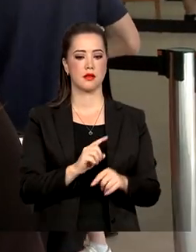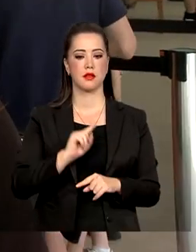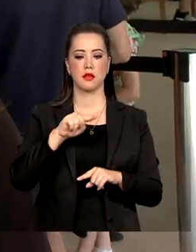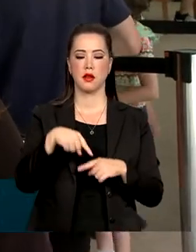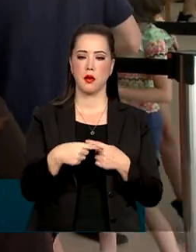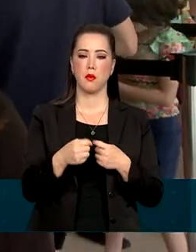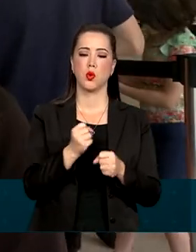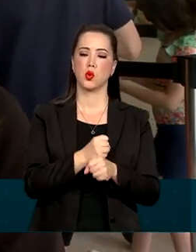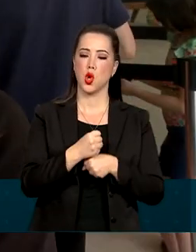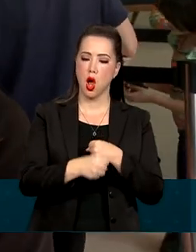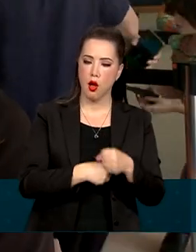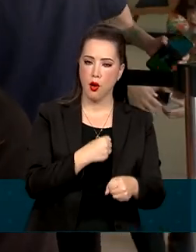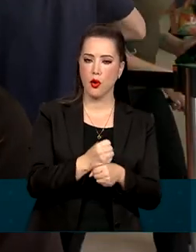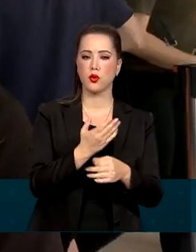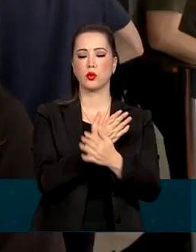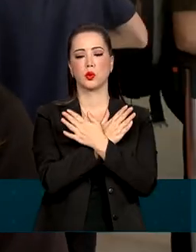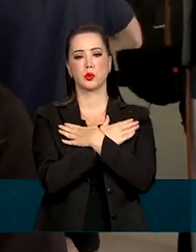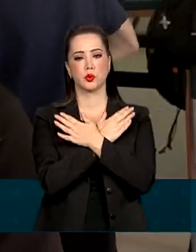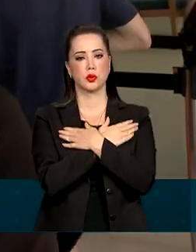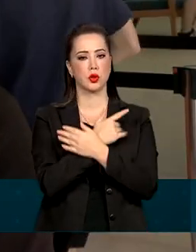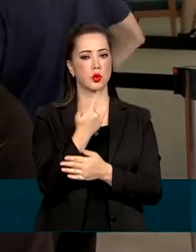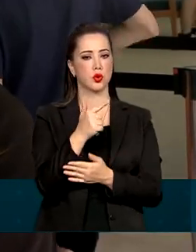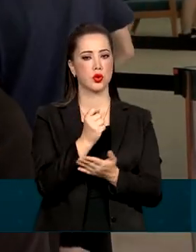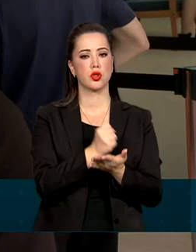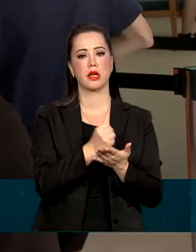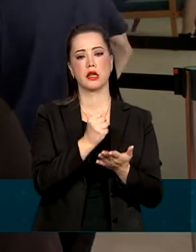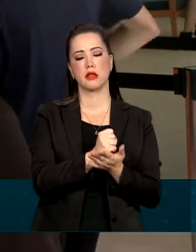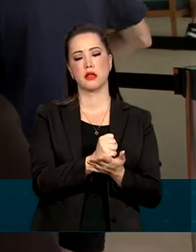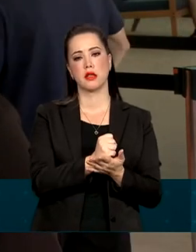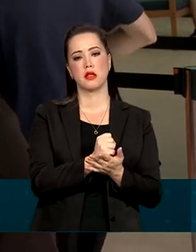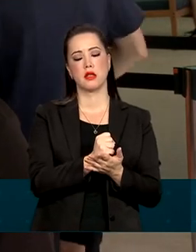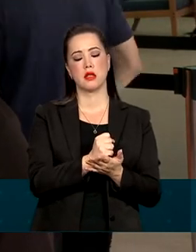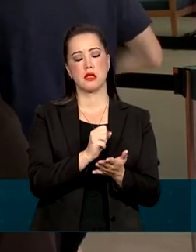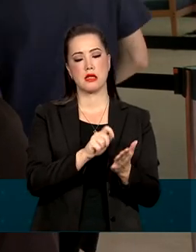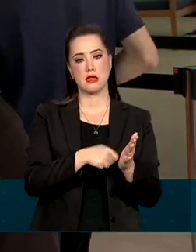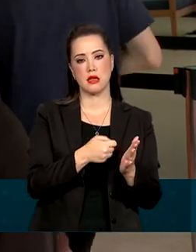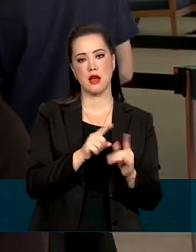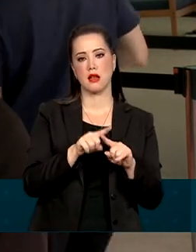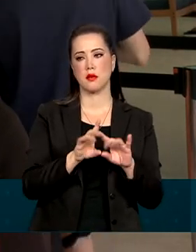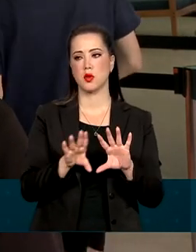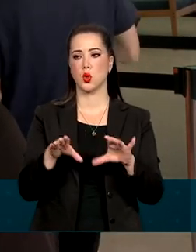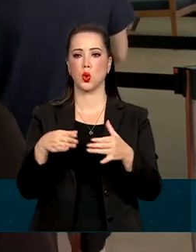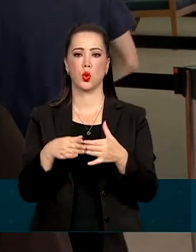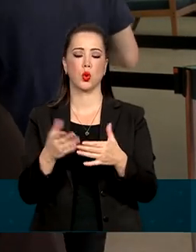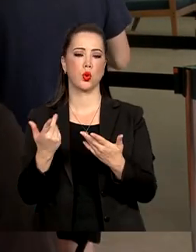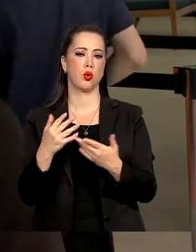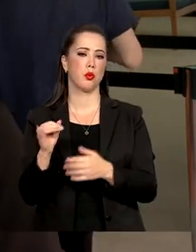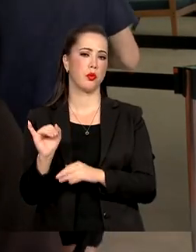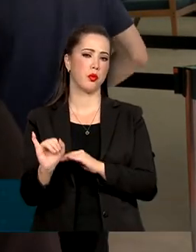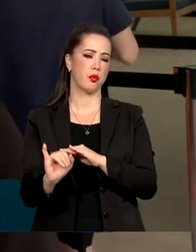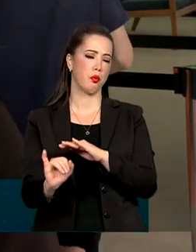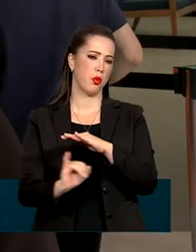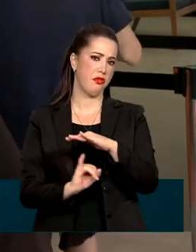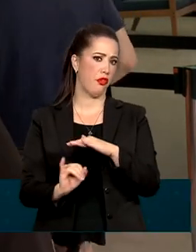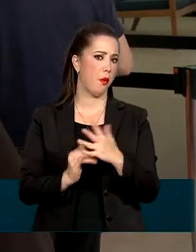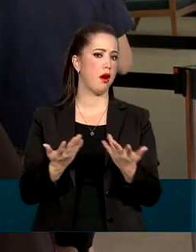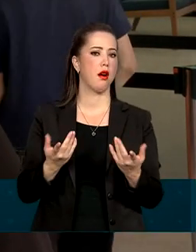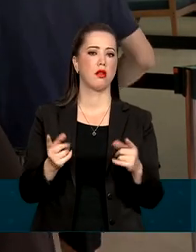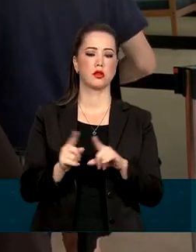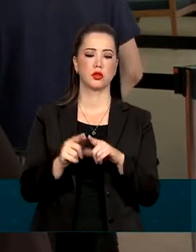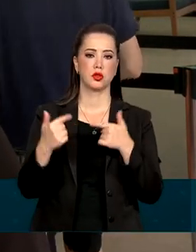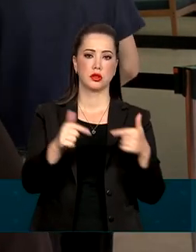desempregada, sem a carteira assinada, mas sempre na área de eventos, mas uma área que não me dava a instabilidade que eu precisava